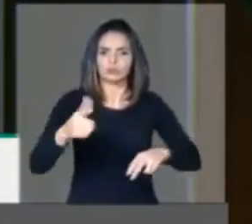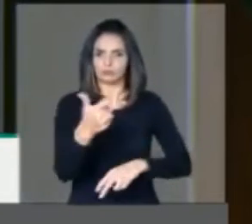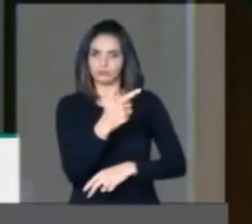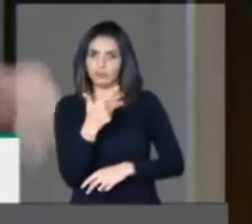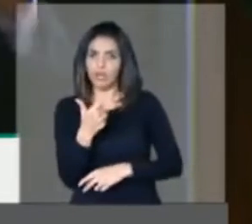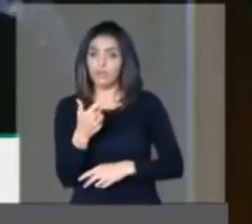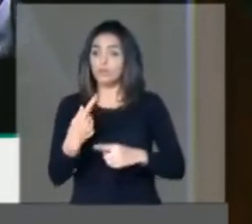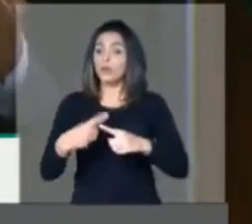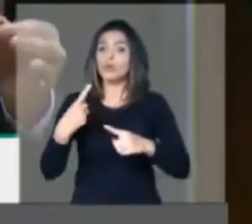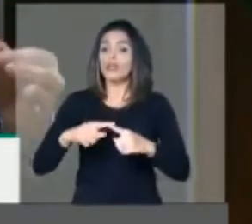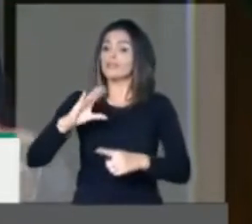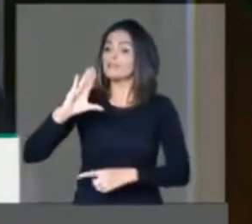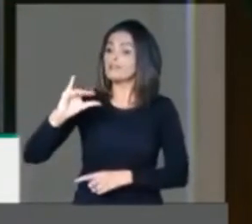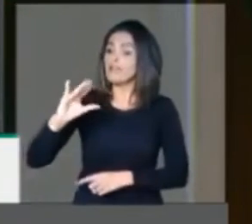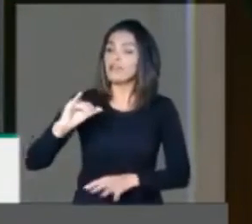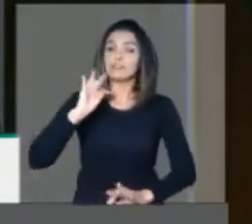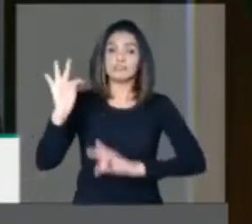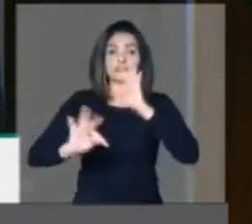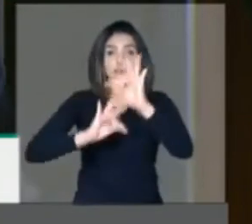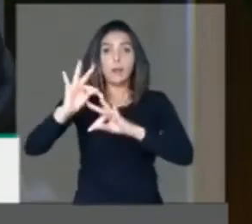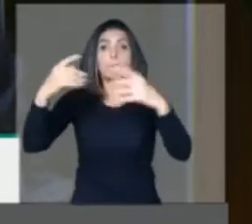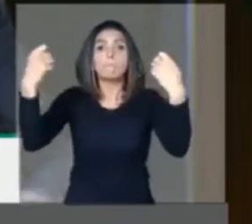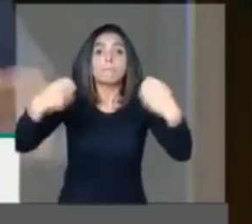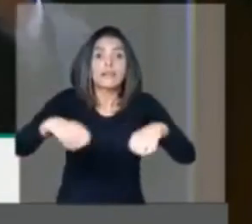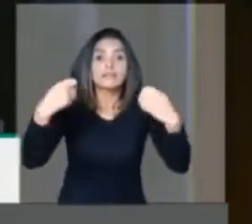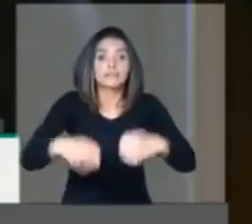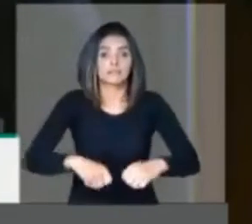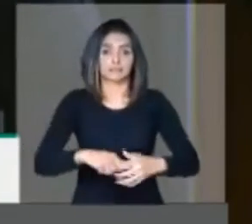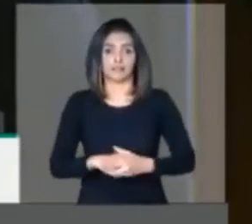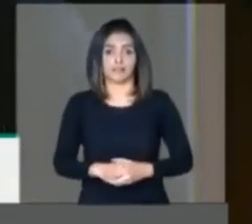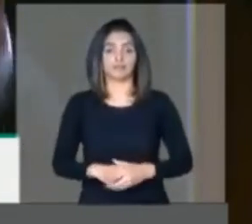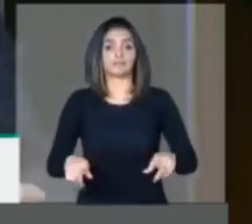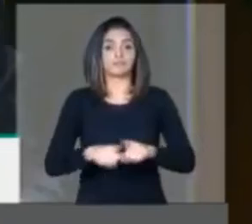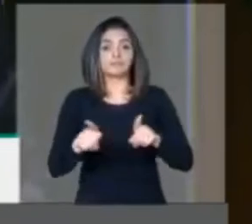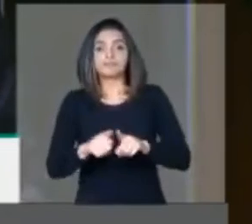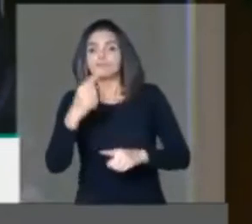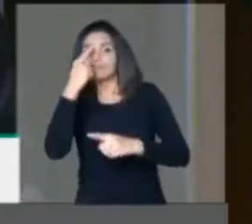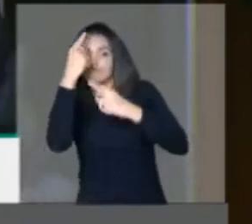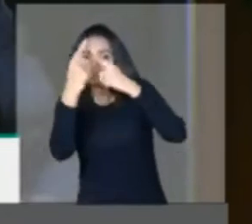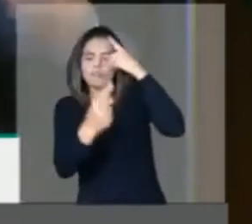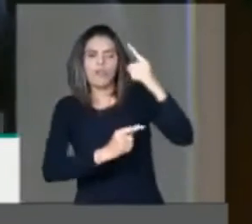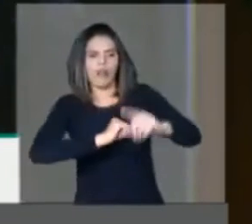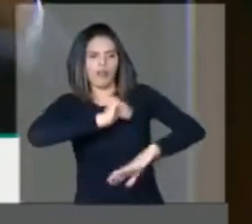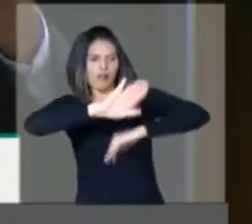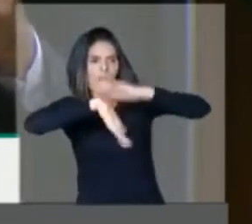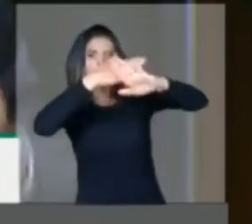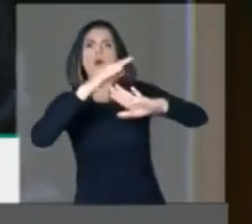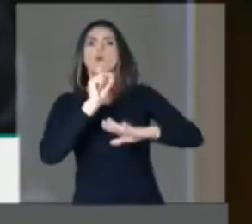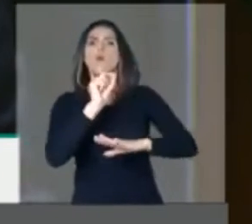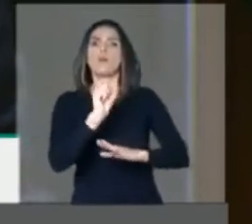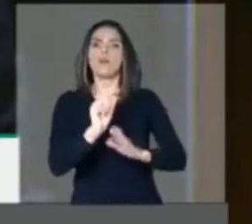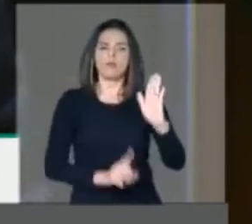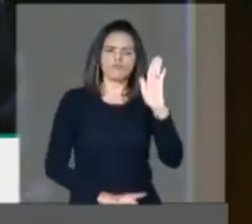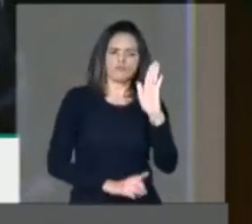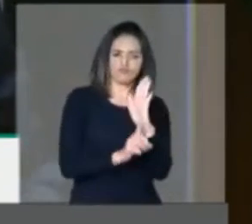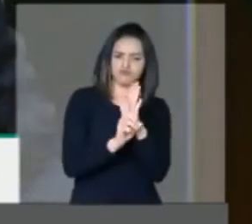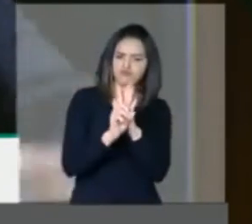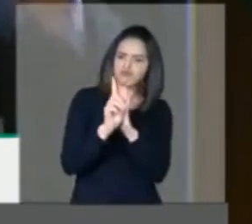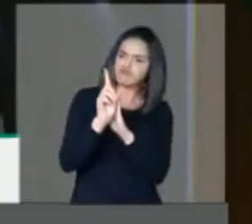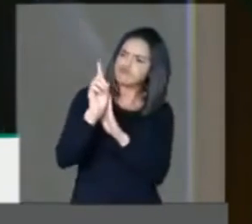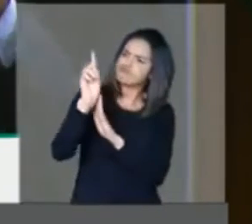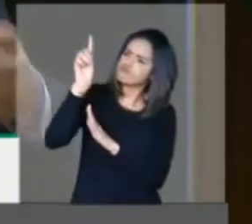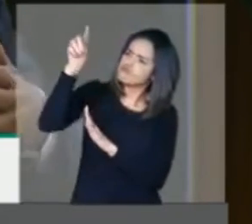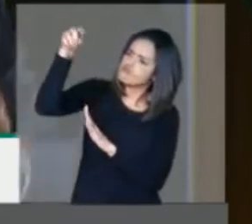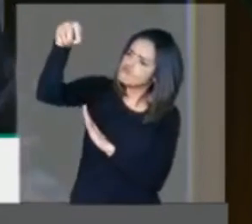e tecnologia. É necessário desenvolvimento de atividades de ponta, como os veículos lançadores de